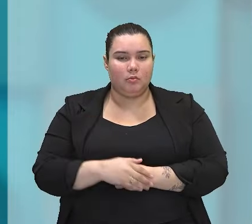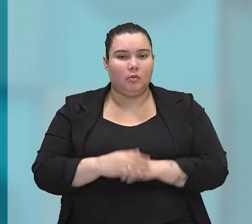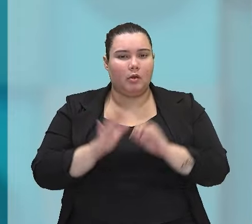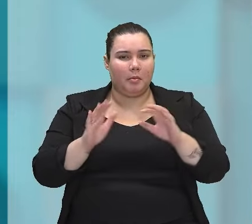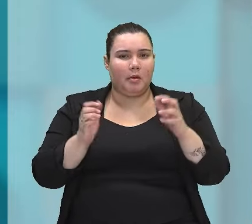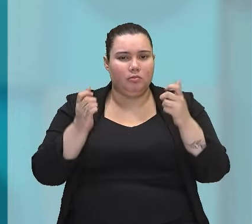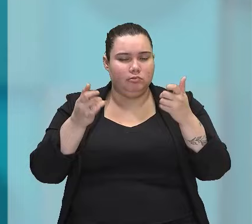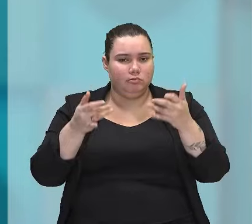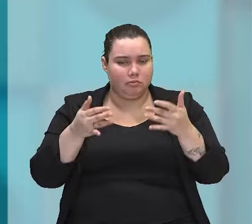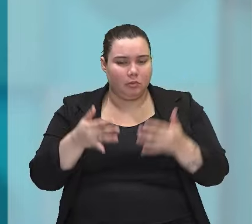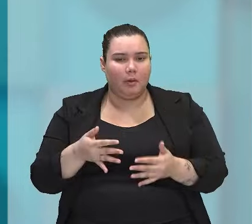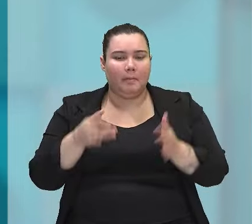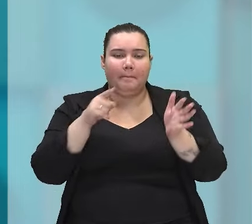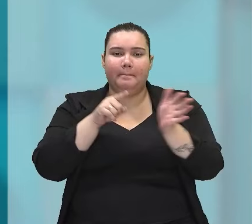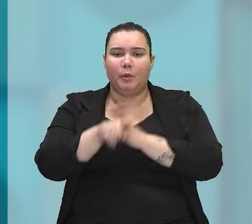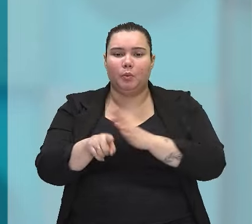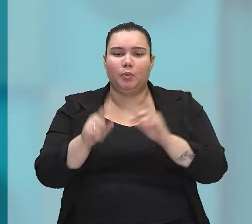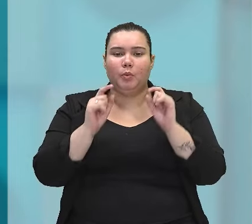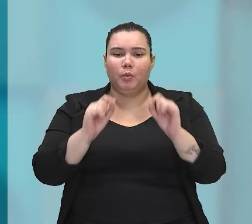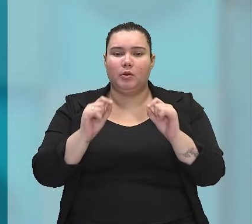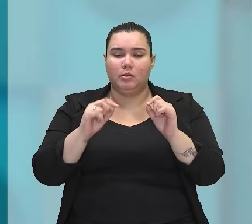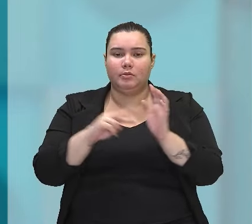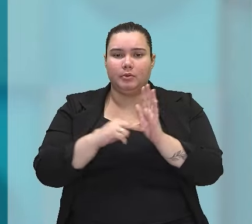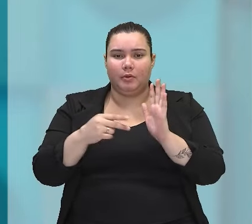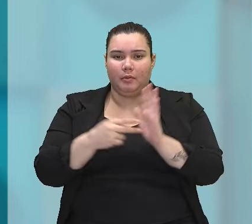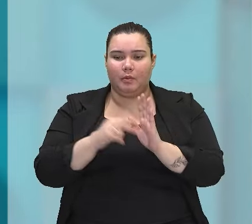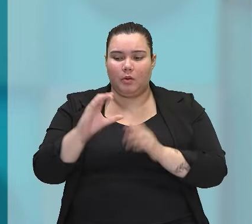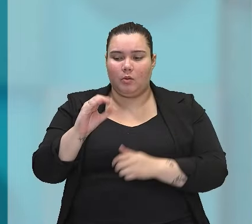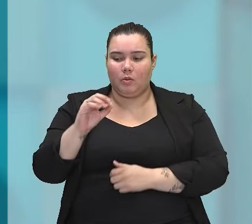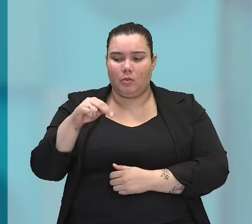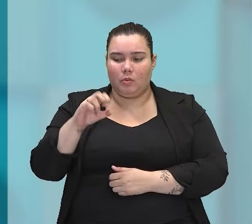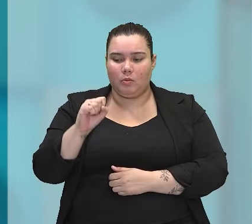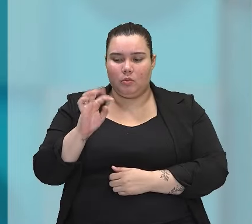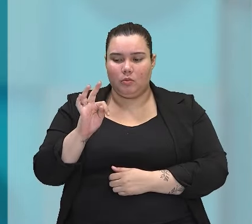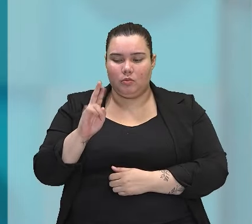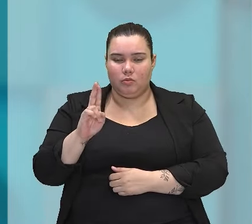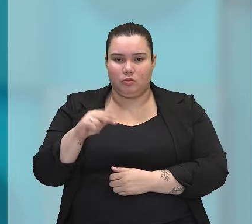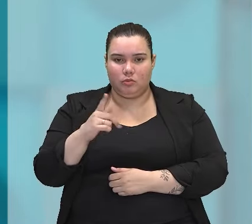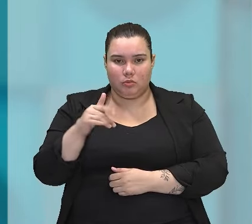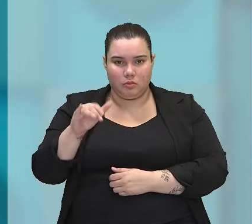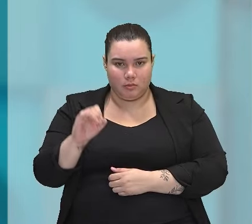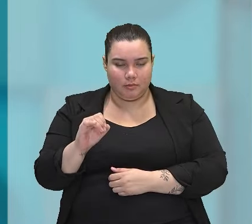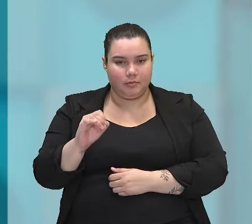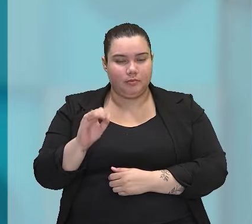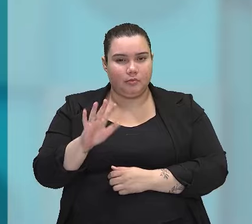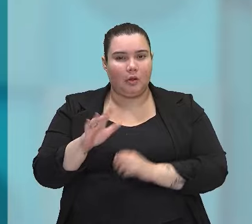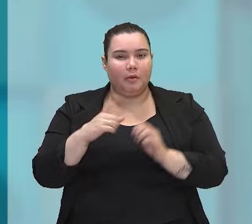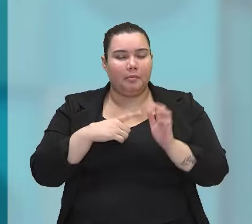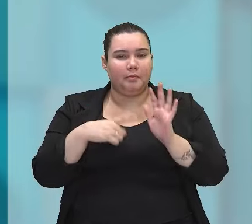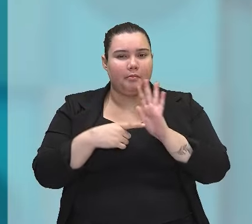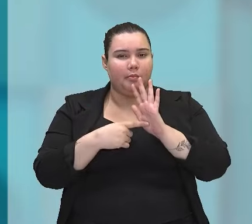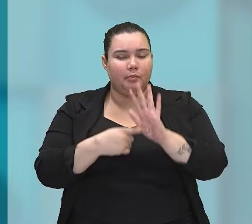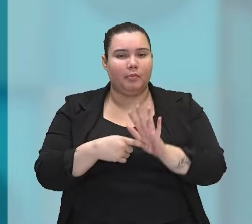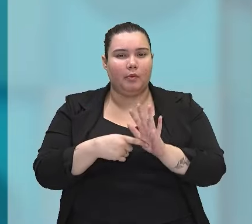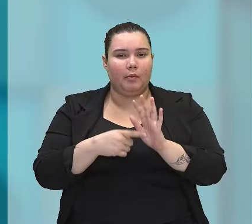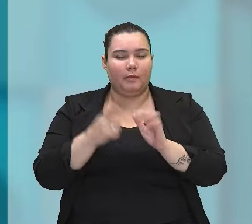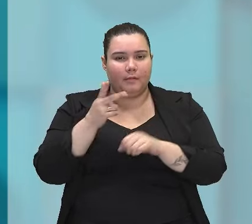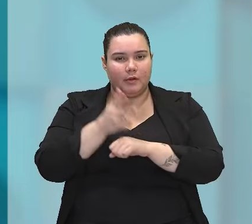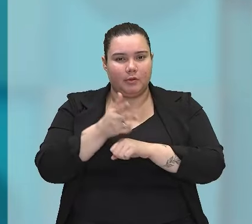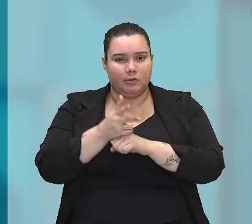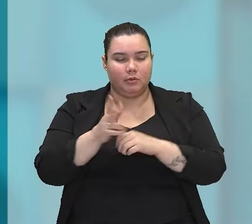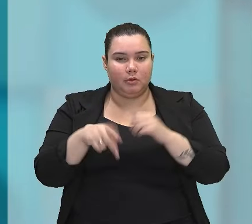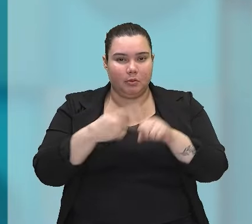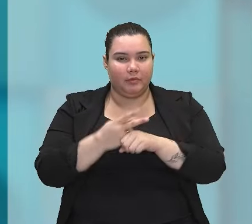construção, eu questiono vocês. O que é uma construção? Então, vamos ouvir uma enquete, certo? E a gente já